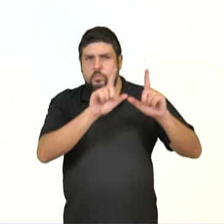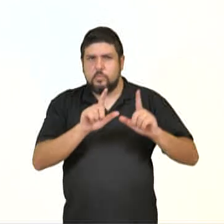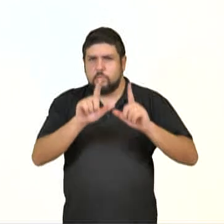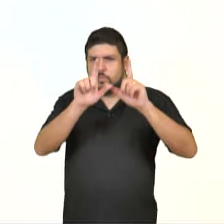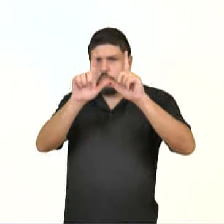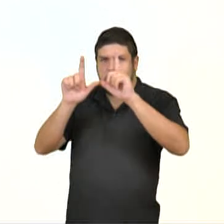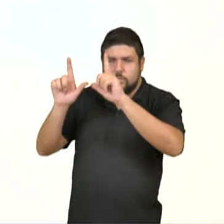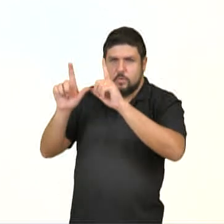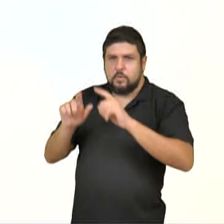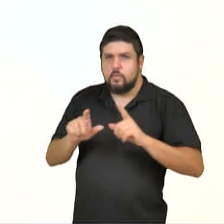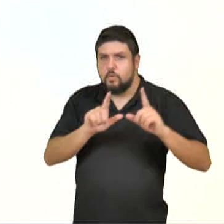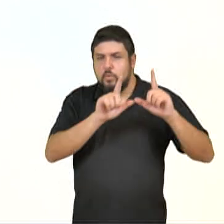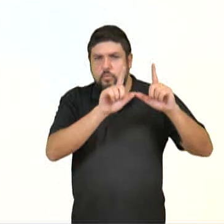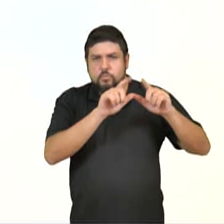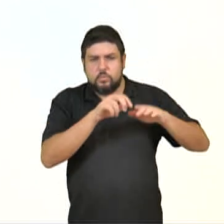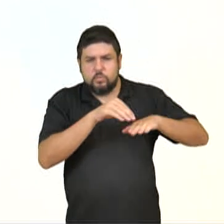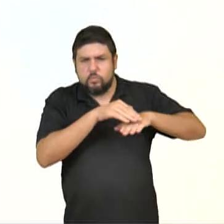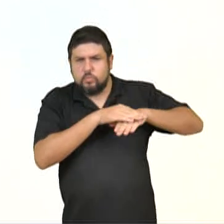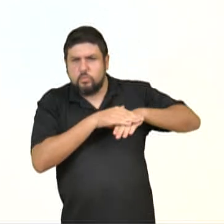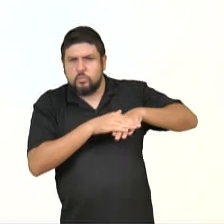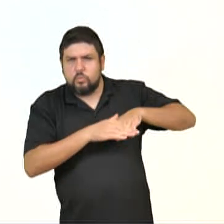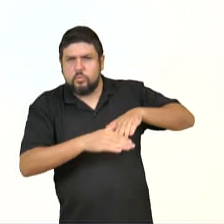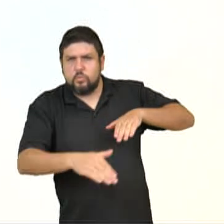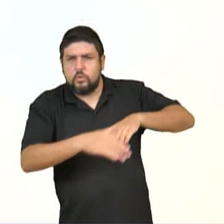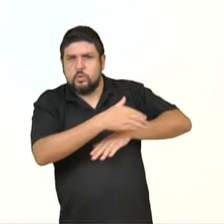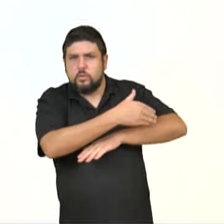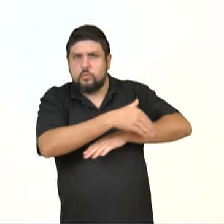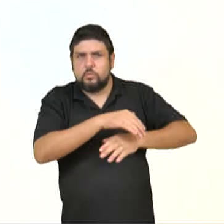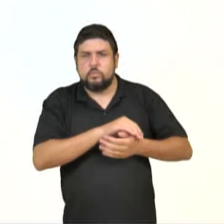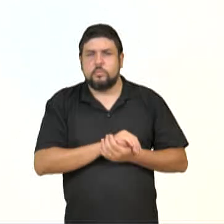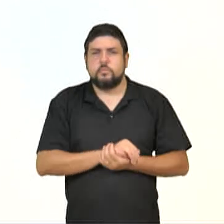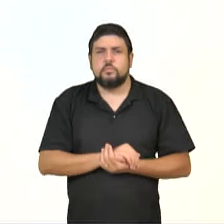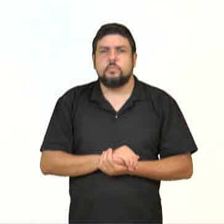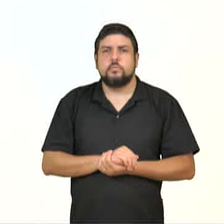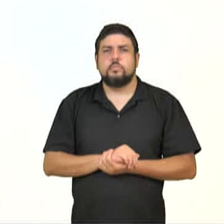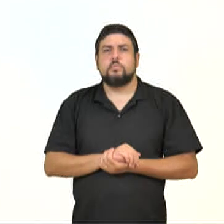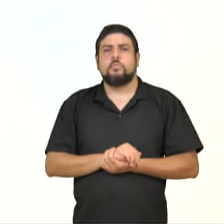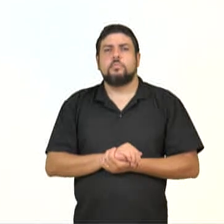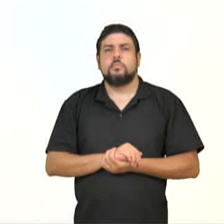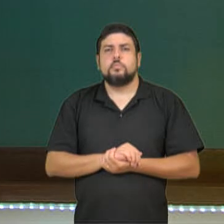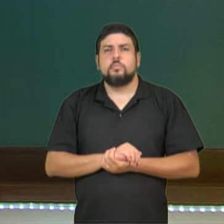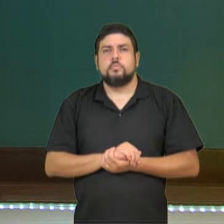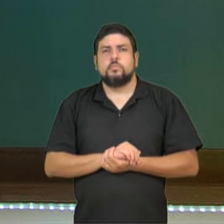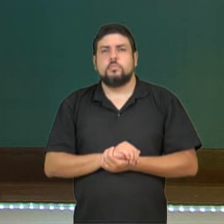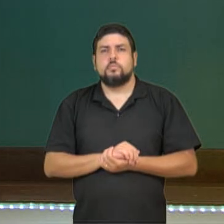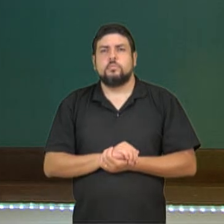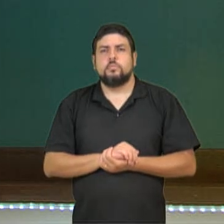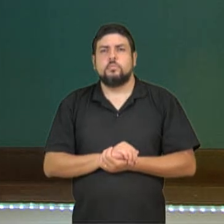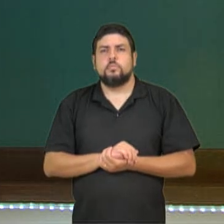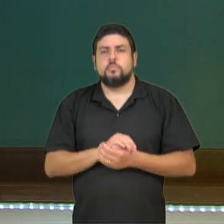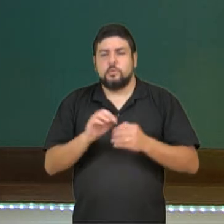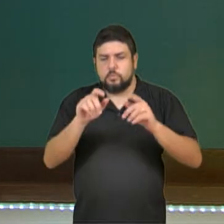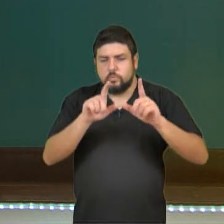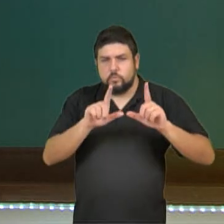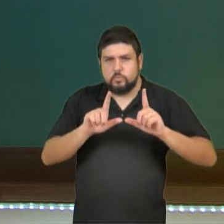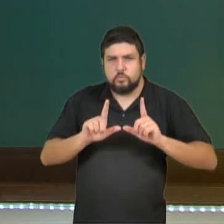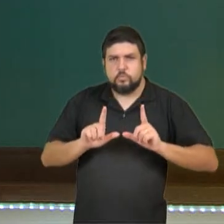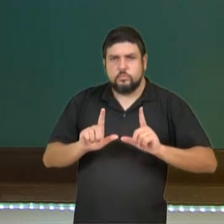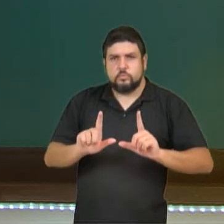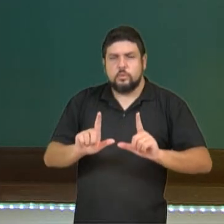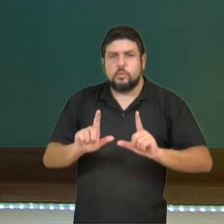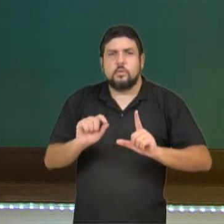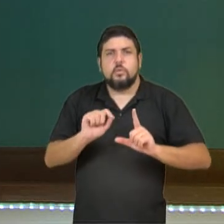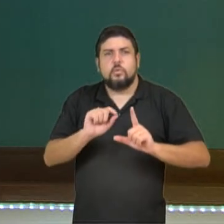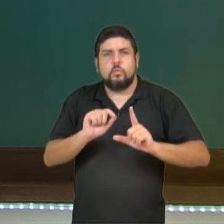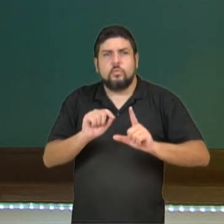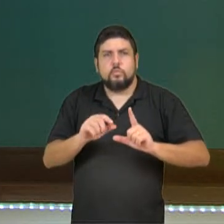Mega rampa ou big air, que é essa aqui, que é na mega rampa. E o downhill speed, que aqui tem também uma modalidade